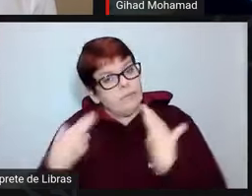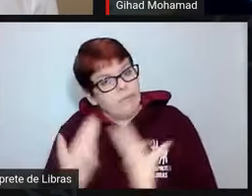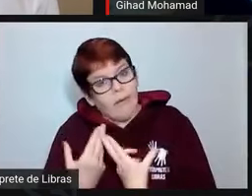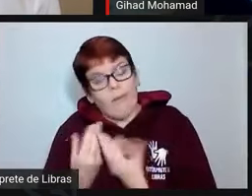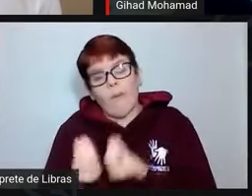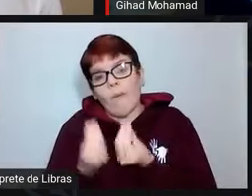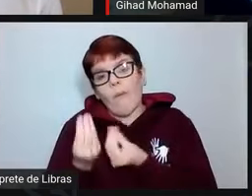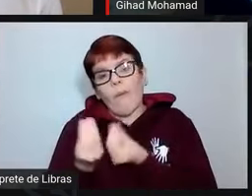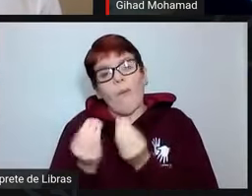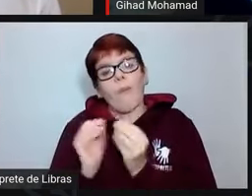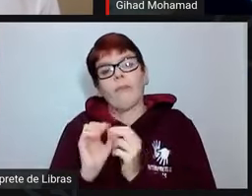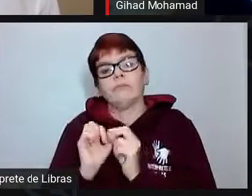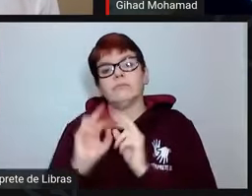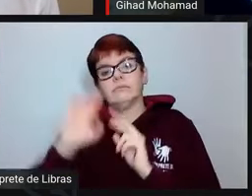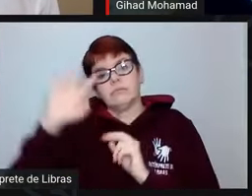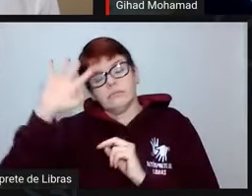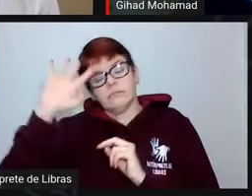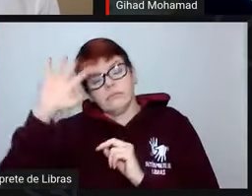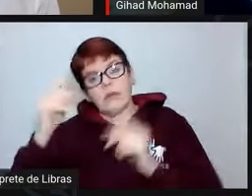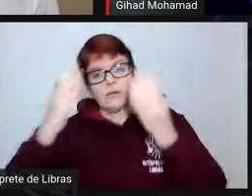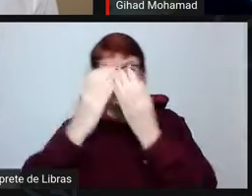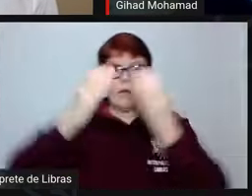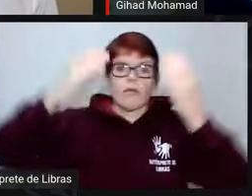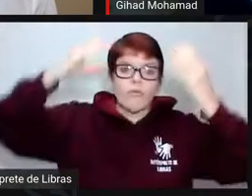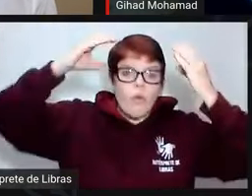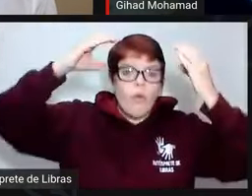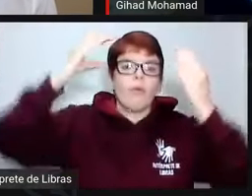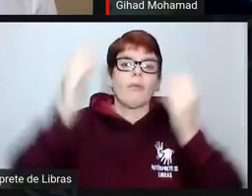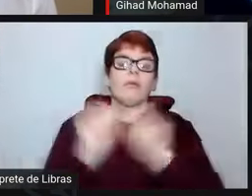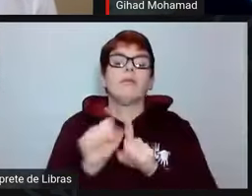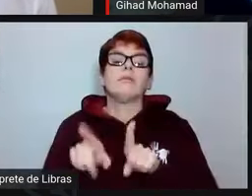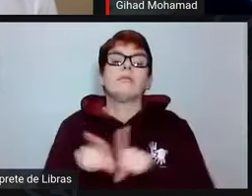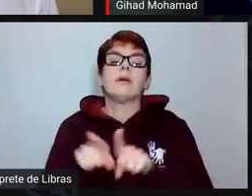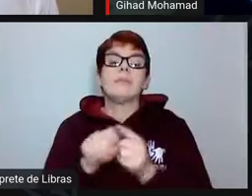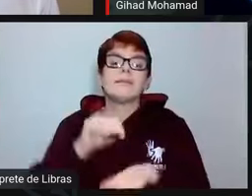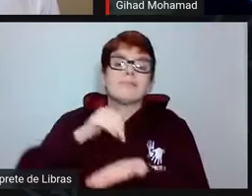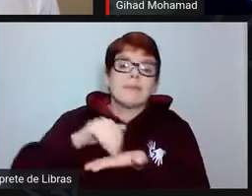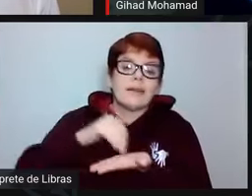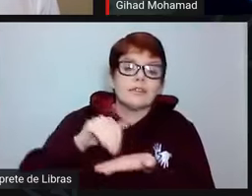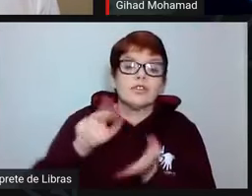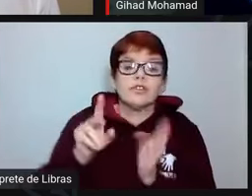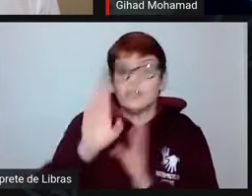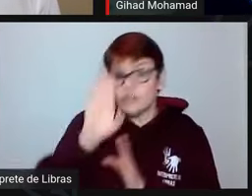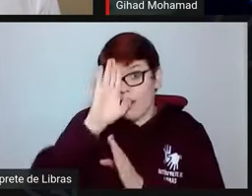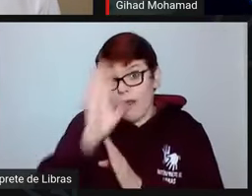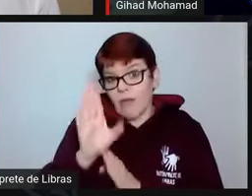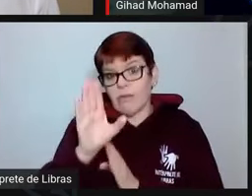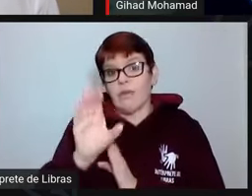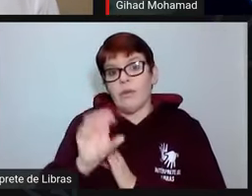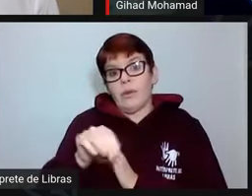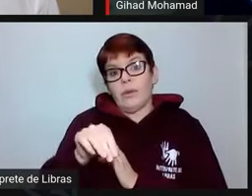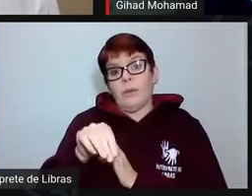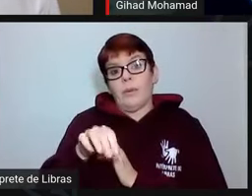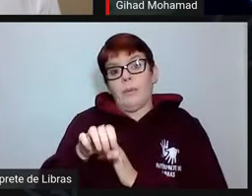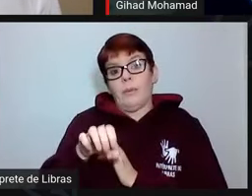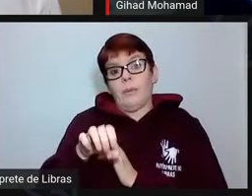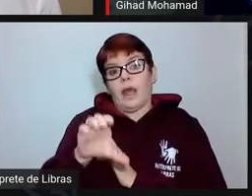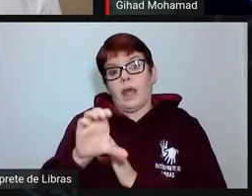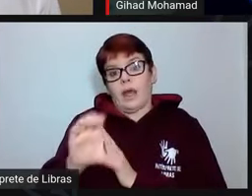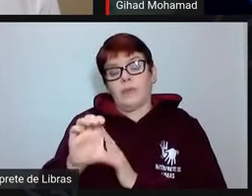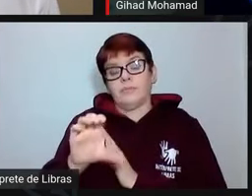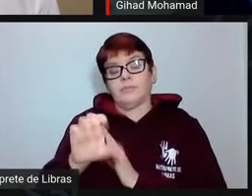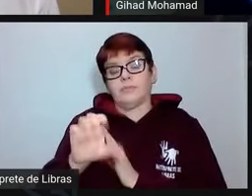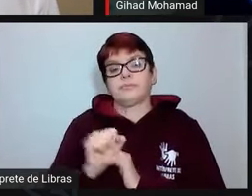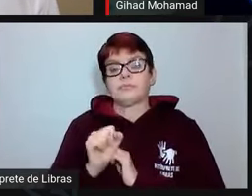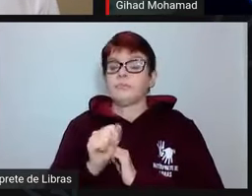as reitoras e reitores das universidades, e com a Secretaria Executiva do MEC. O ministro estava, ainda,